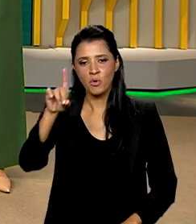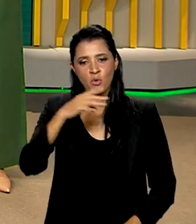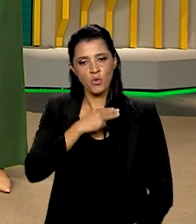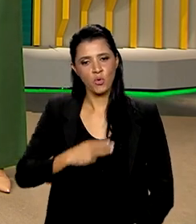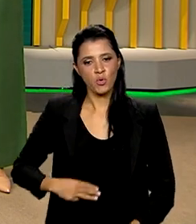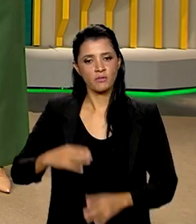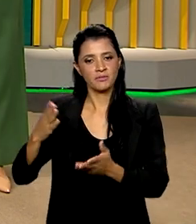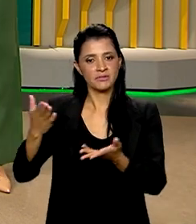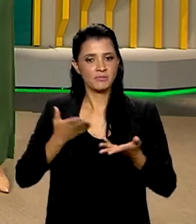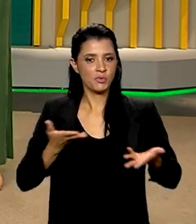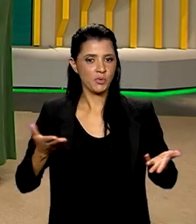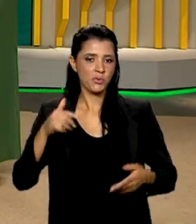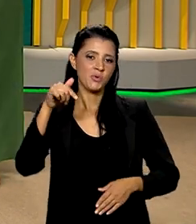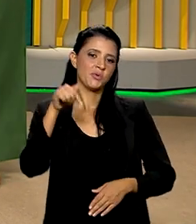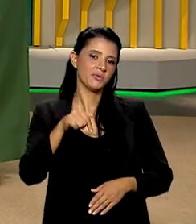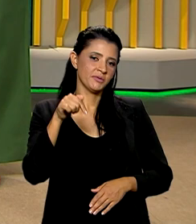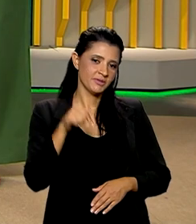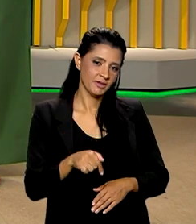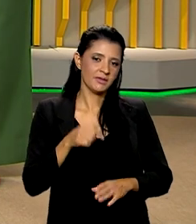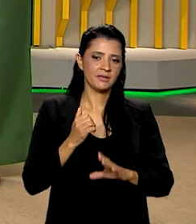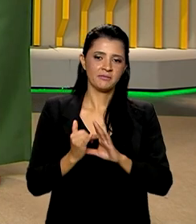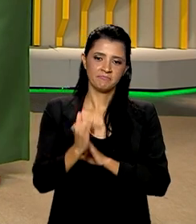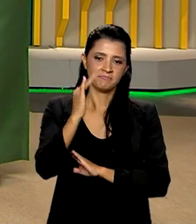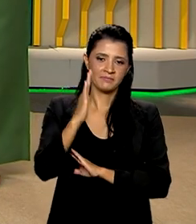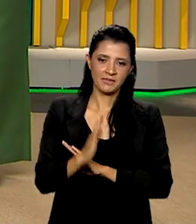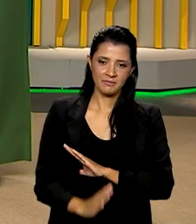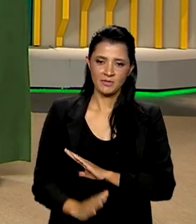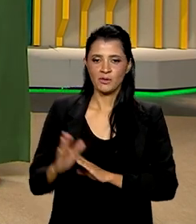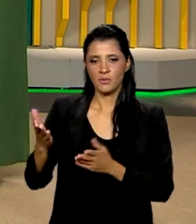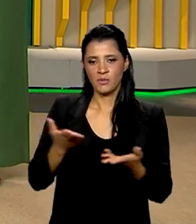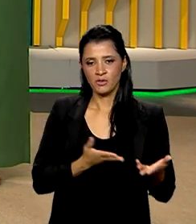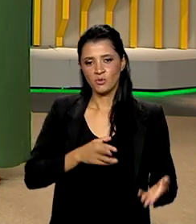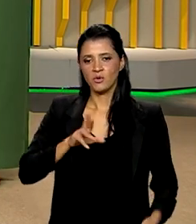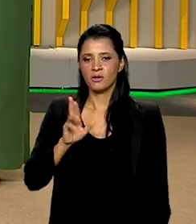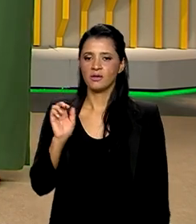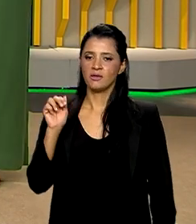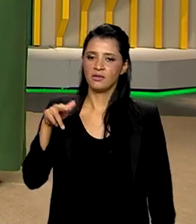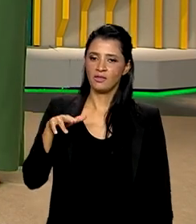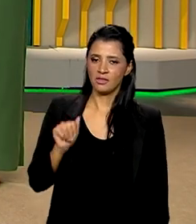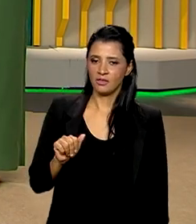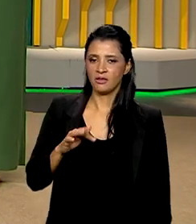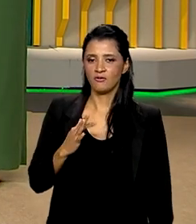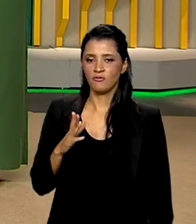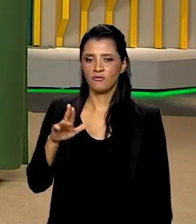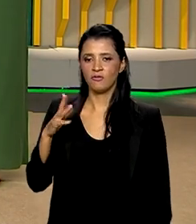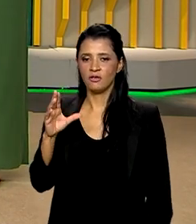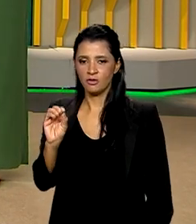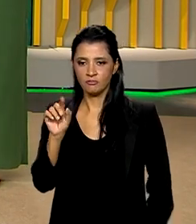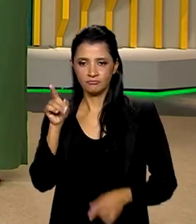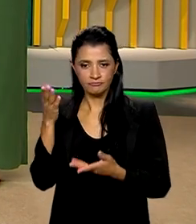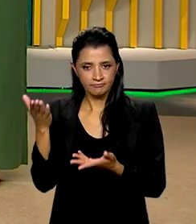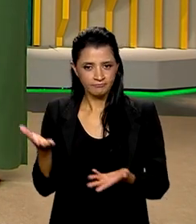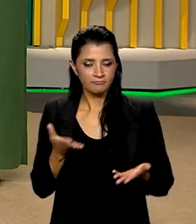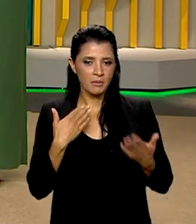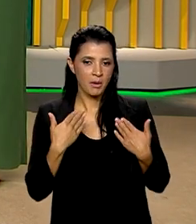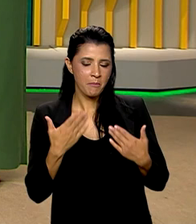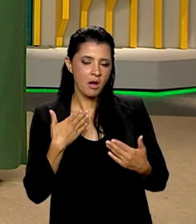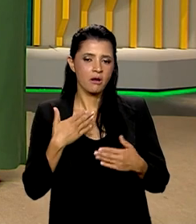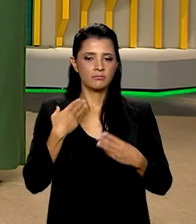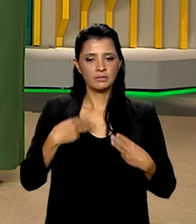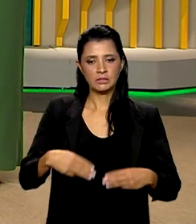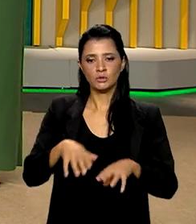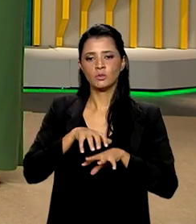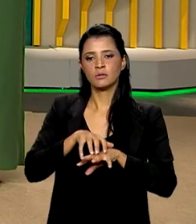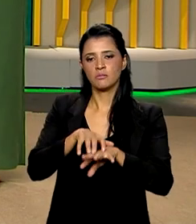que recebeu hoje aqui nos estúdios da EBC o ministro Renan Filho. Nesse bate-papo, o ministro dos Transportes também falou